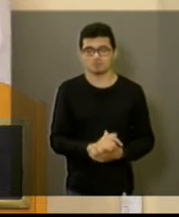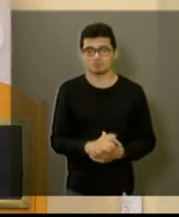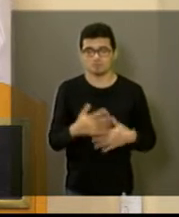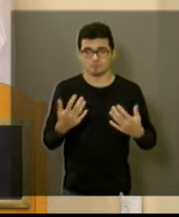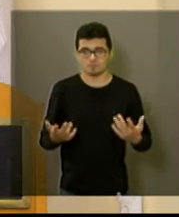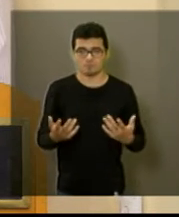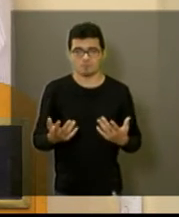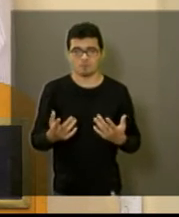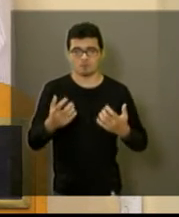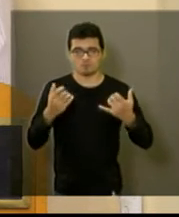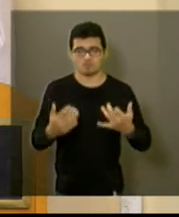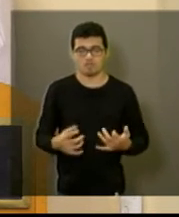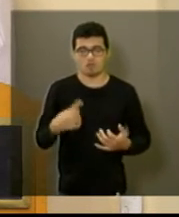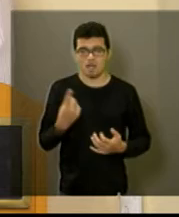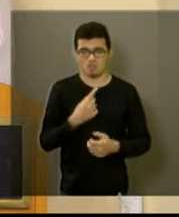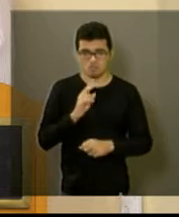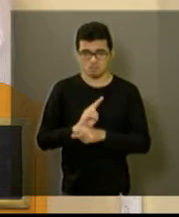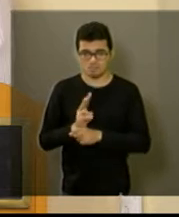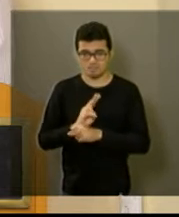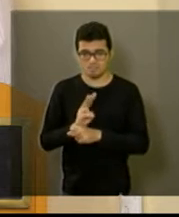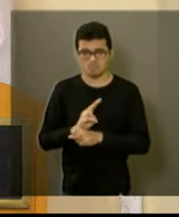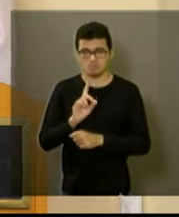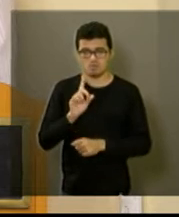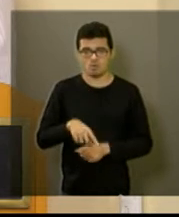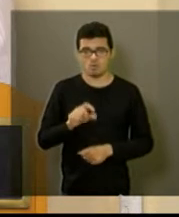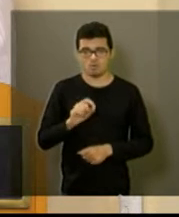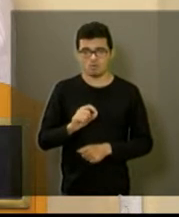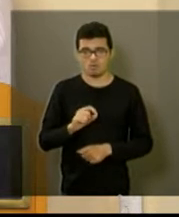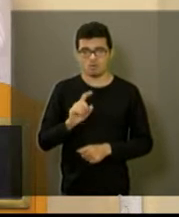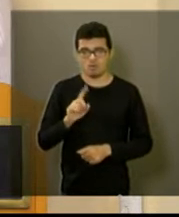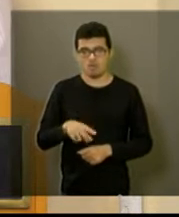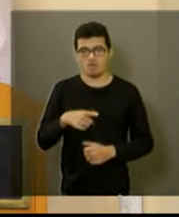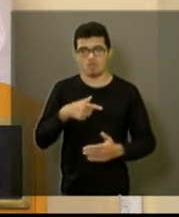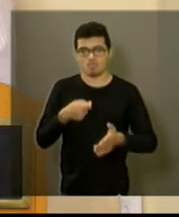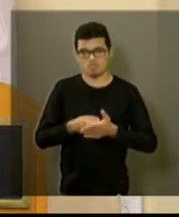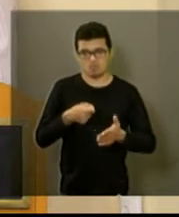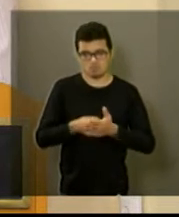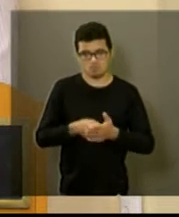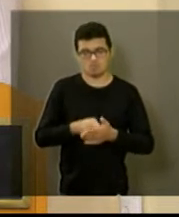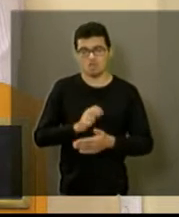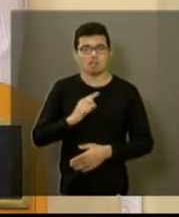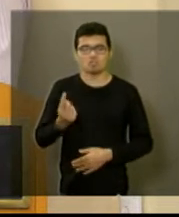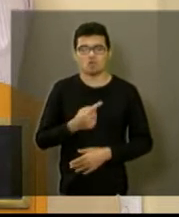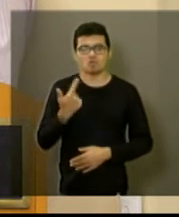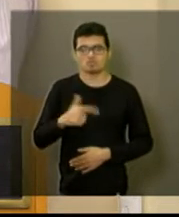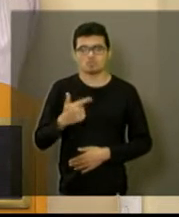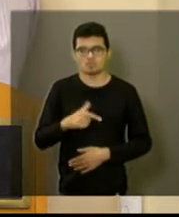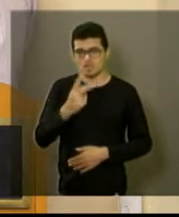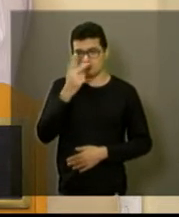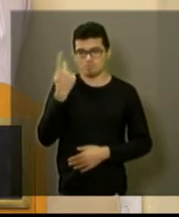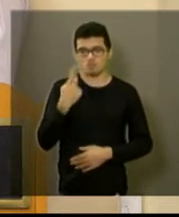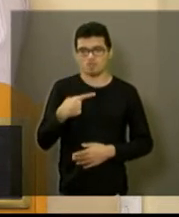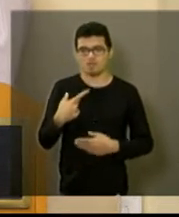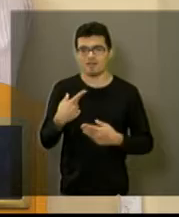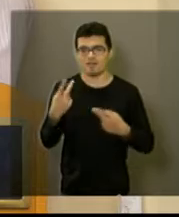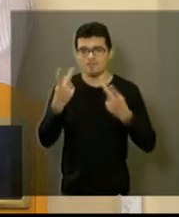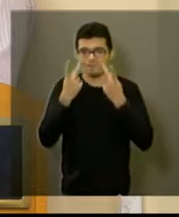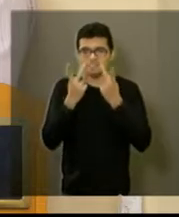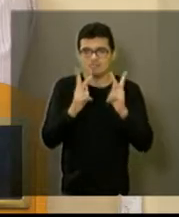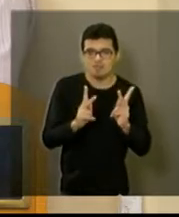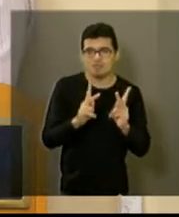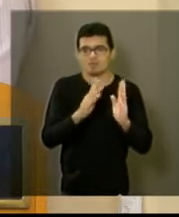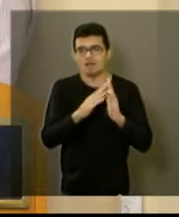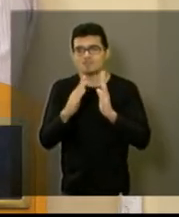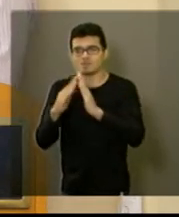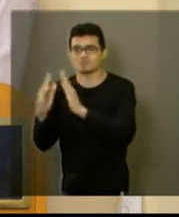Então, a nossa fiscalização vai por denúncia. Nós não temos uma equipe que vai passeando nas casas lá, não. A